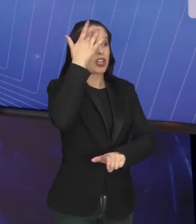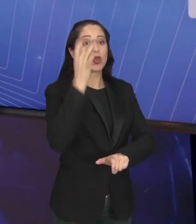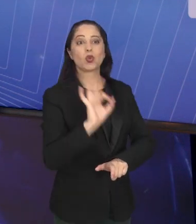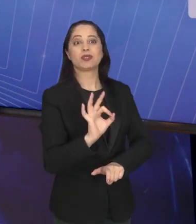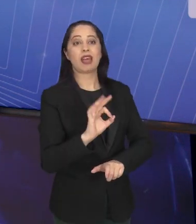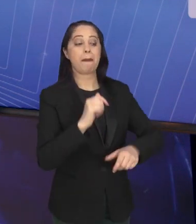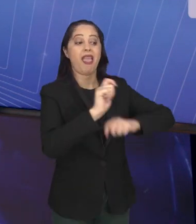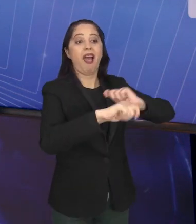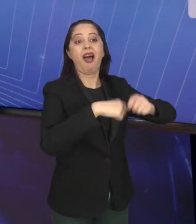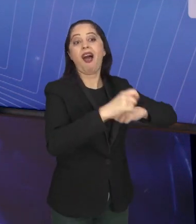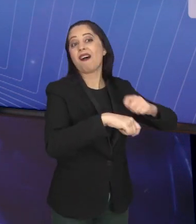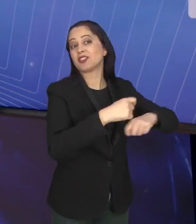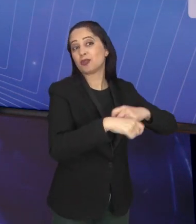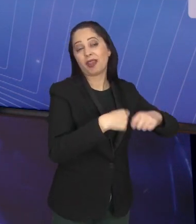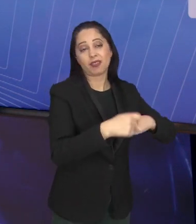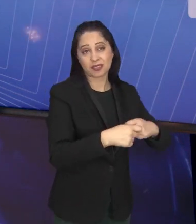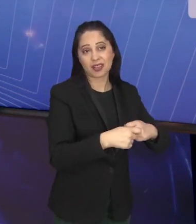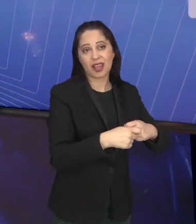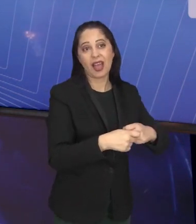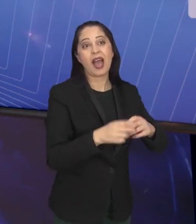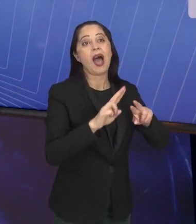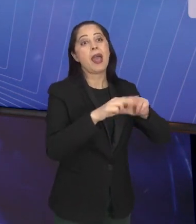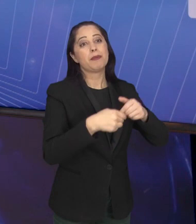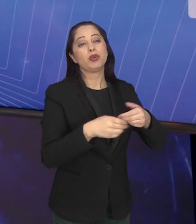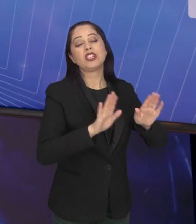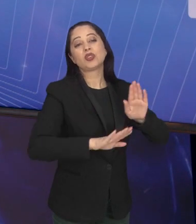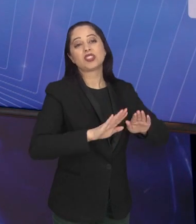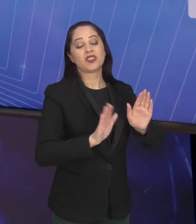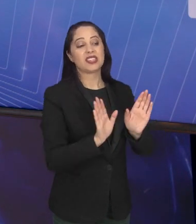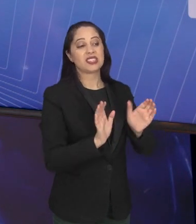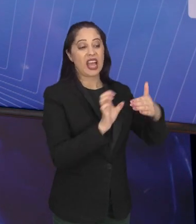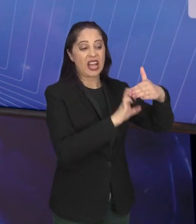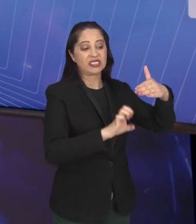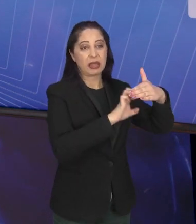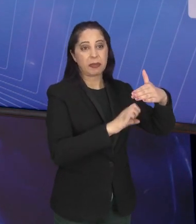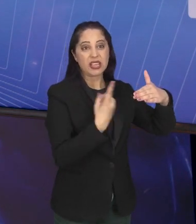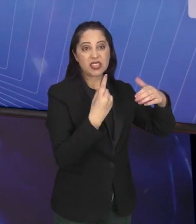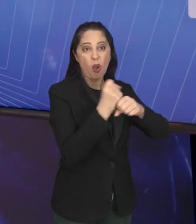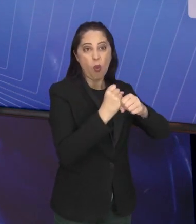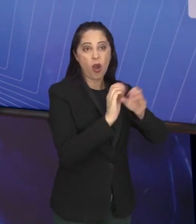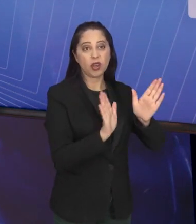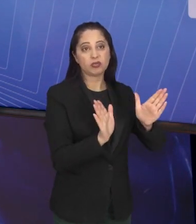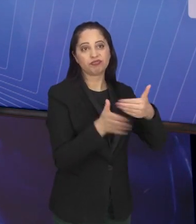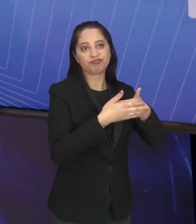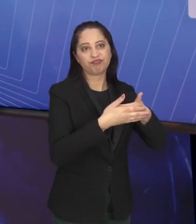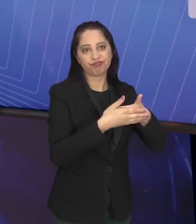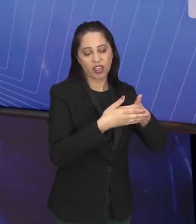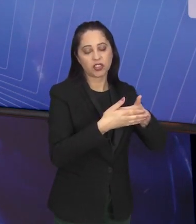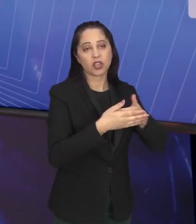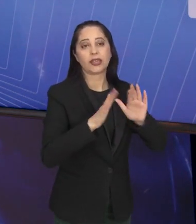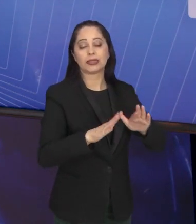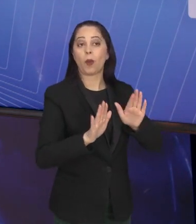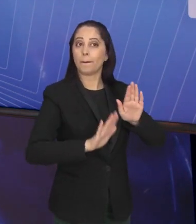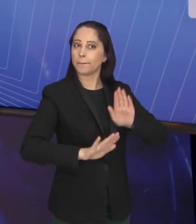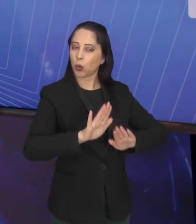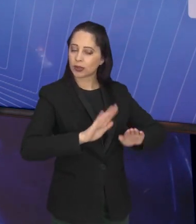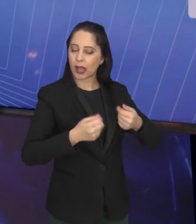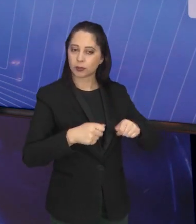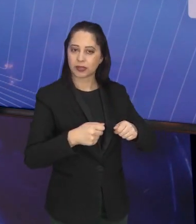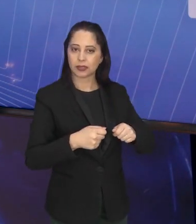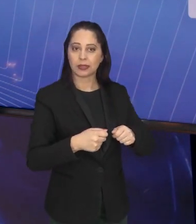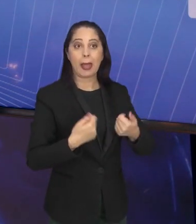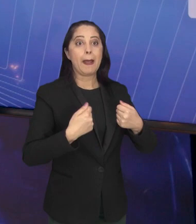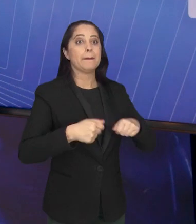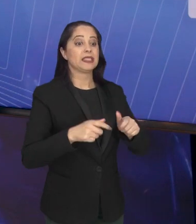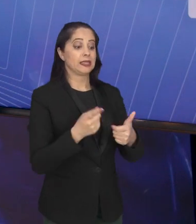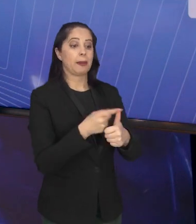negócio. E é aí que muitas empresas não passam do seu primeiro ano. Então, alguns cuidados. Primeiro, tenha um bom